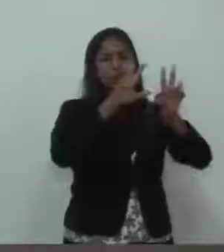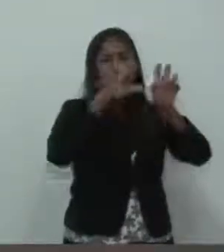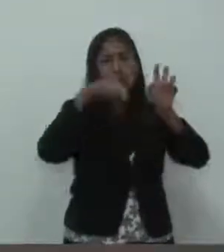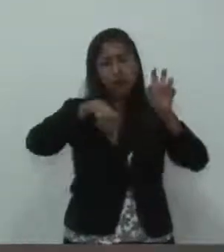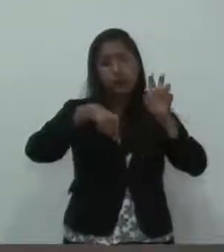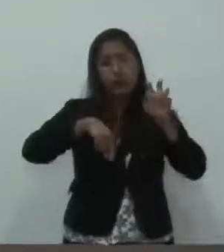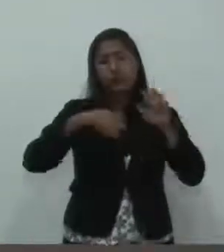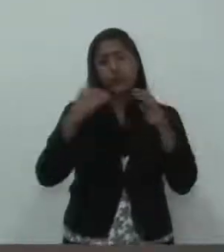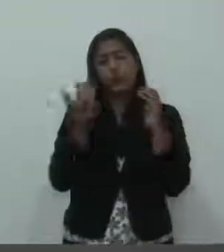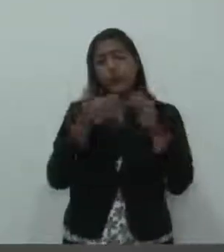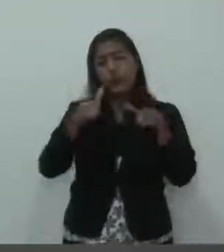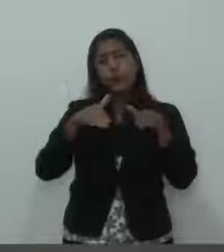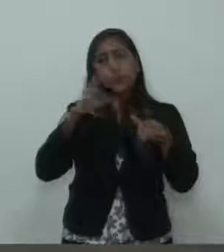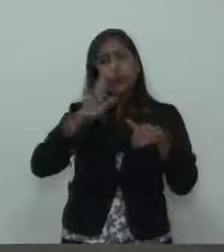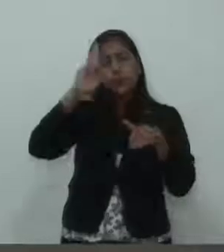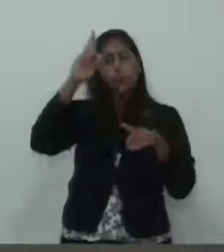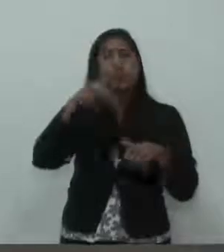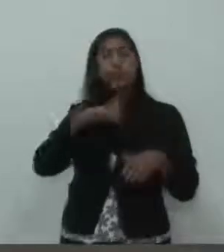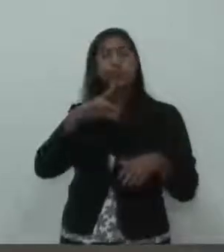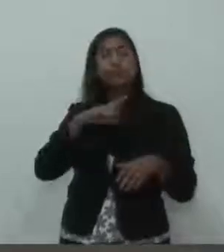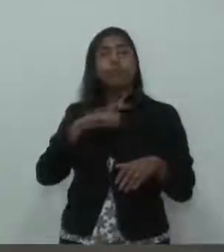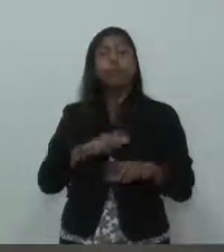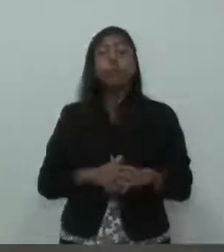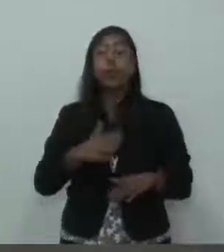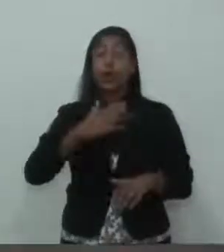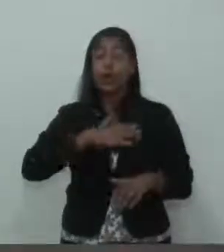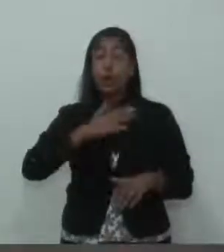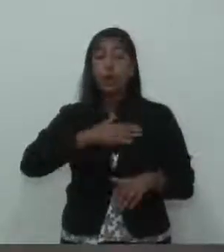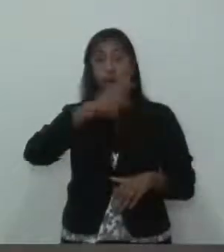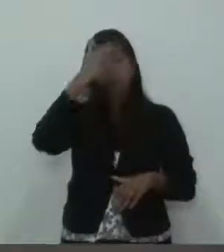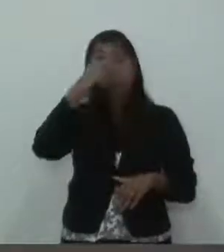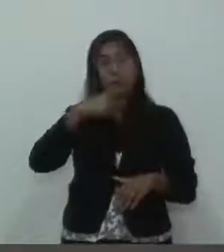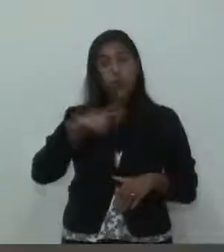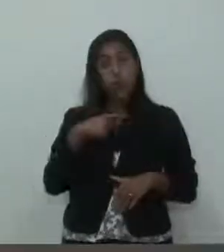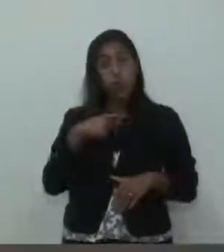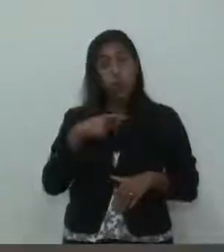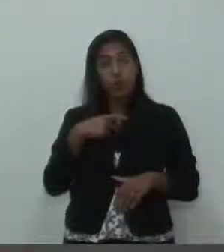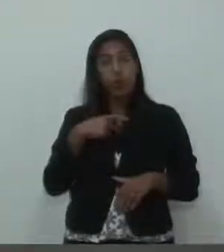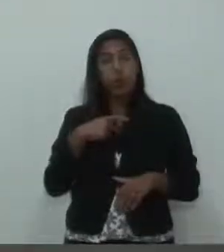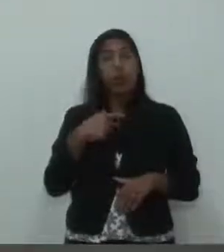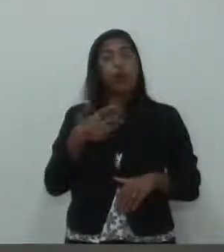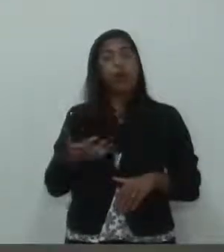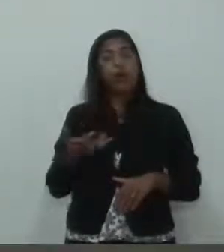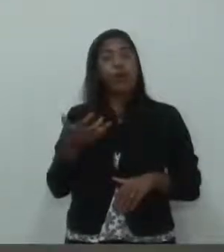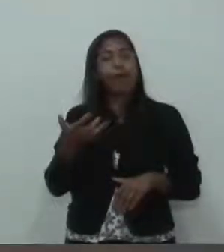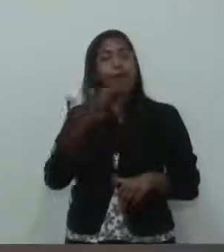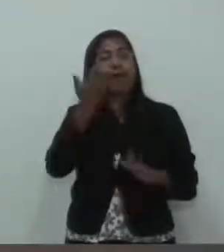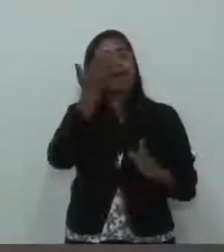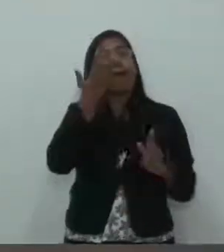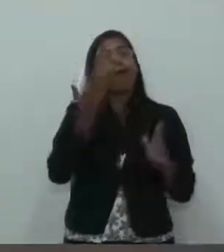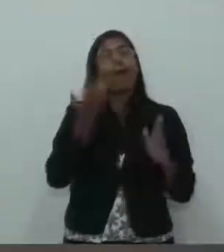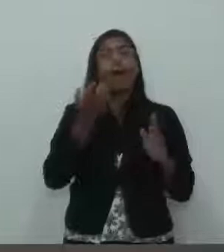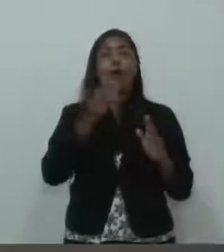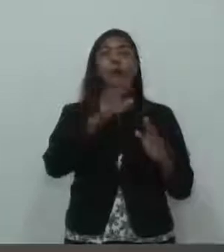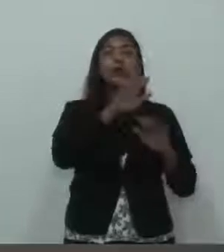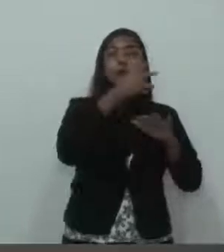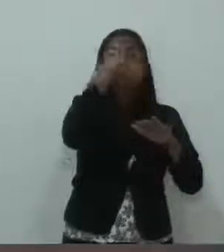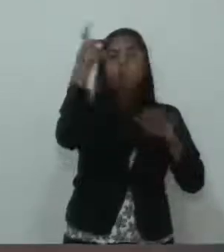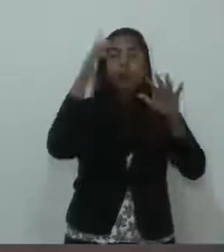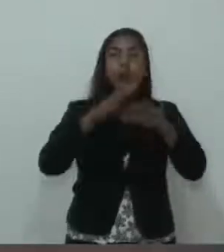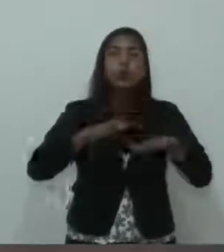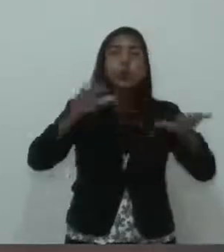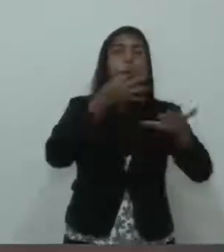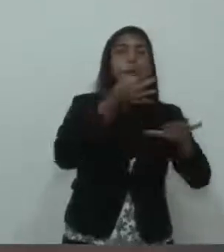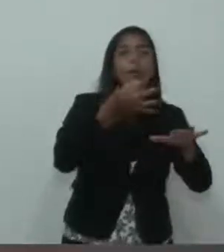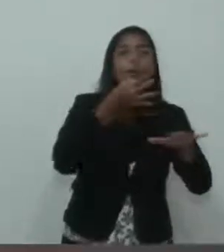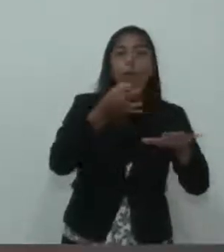eu sempre vou procurar avaliar tudo de forma o mais equilibrada possível, procurando ouvir todos os pontos, todas as